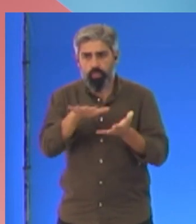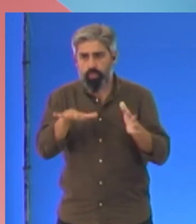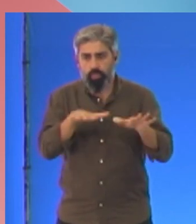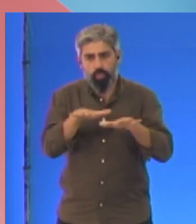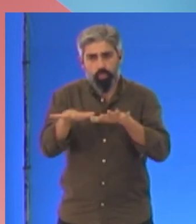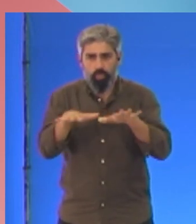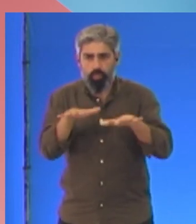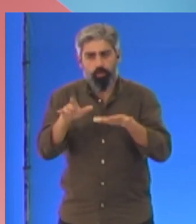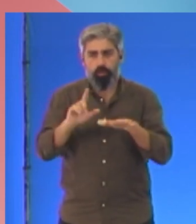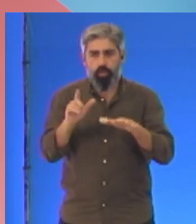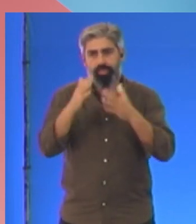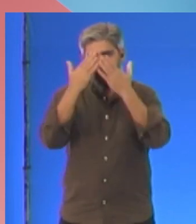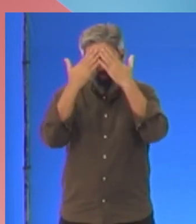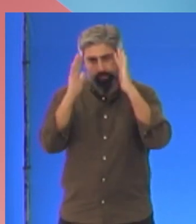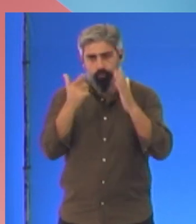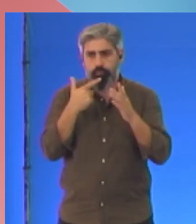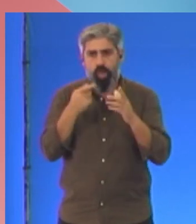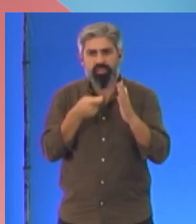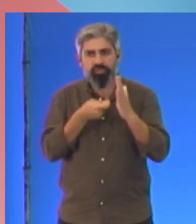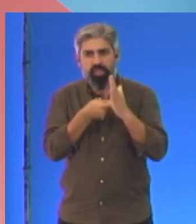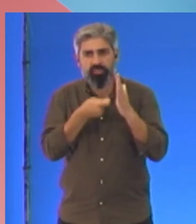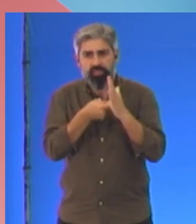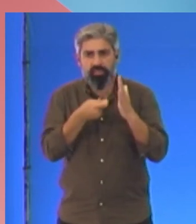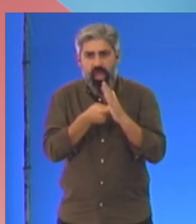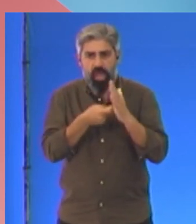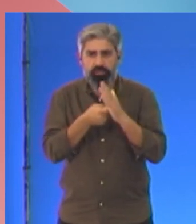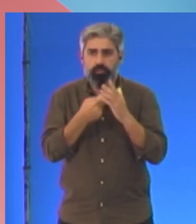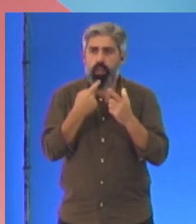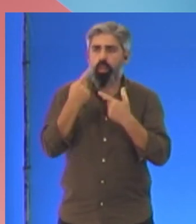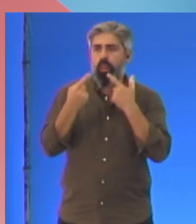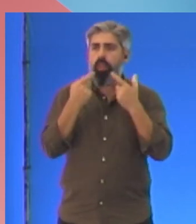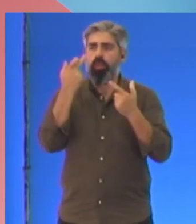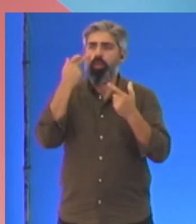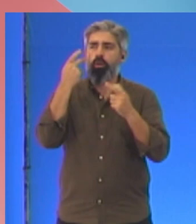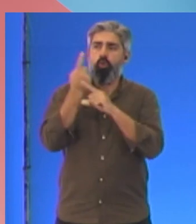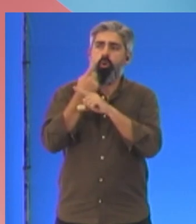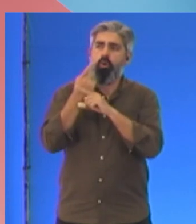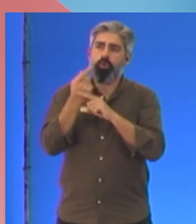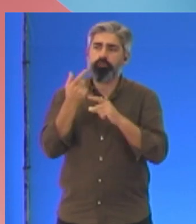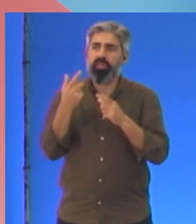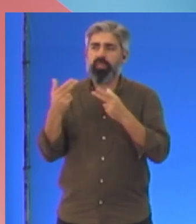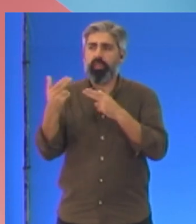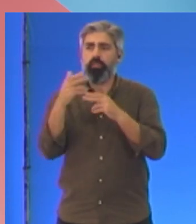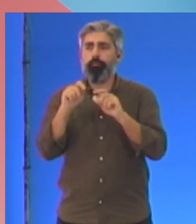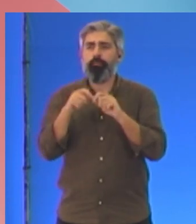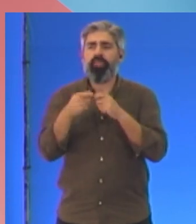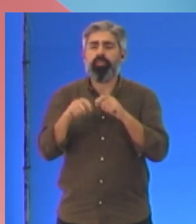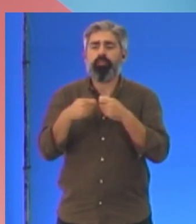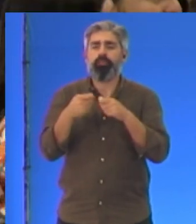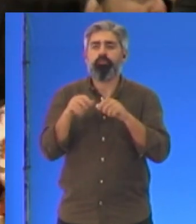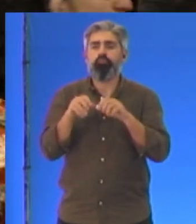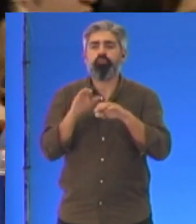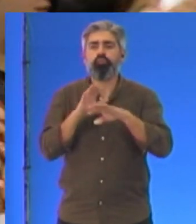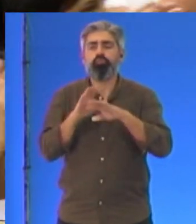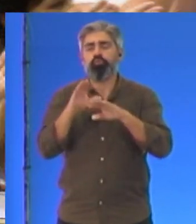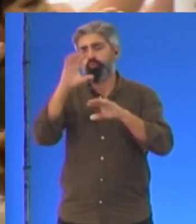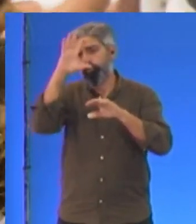e não com uma chantagem ridícula que acusa de populista qualquer voz crítica do Partido Socialista ou do Governo.